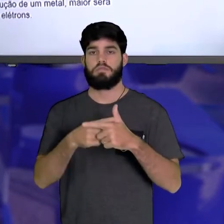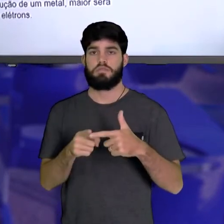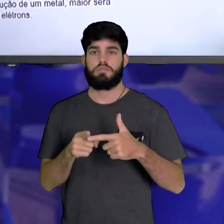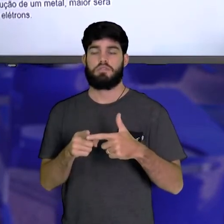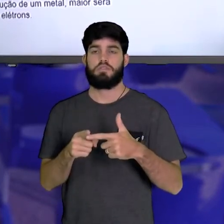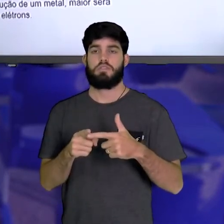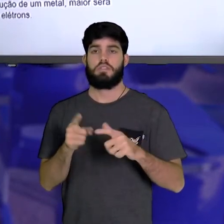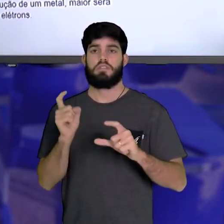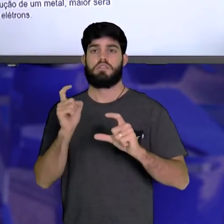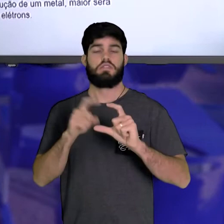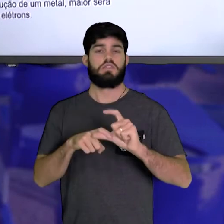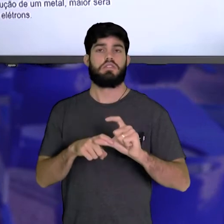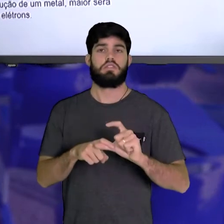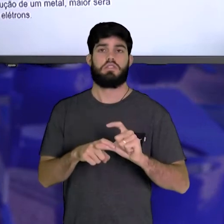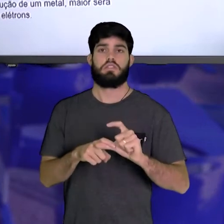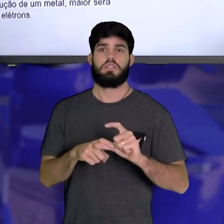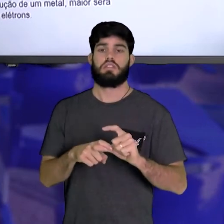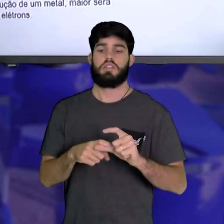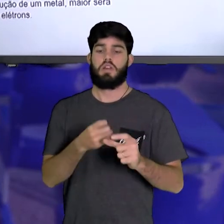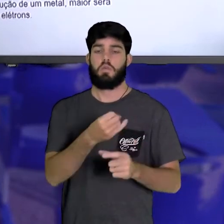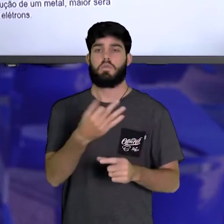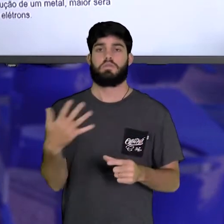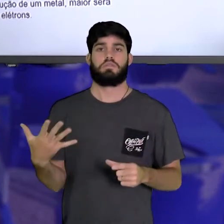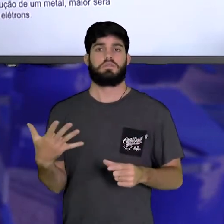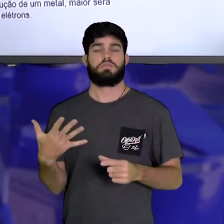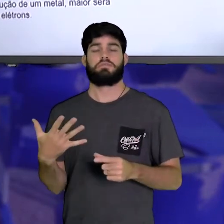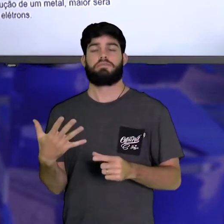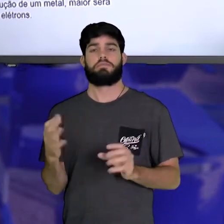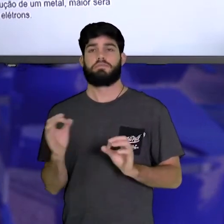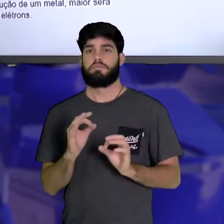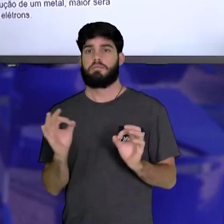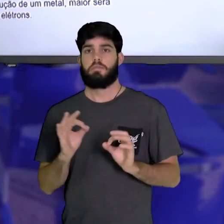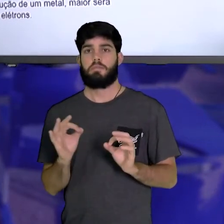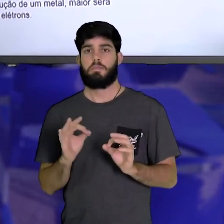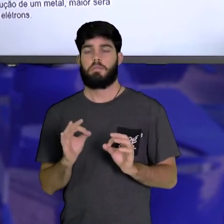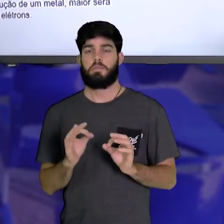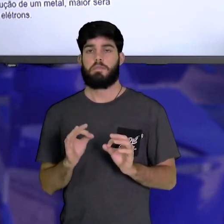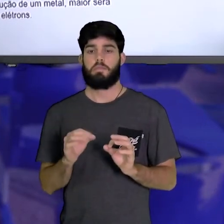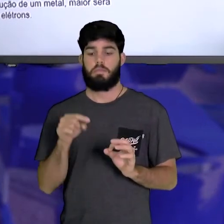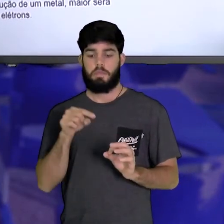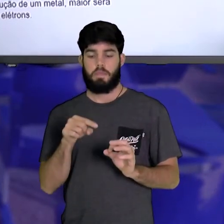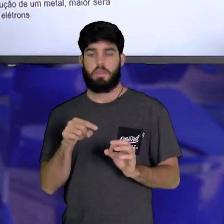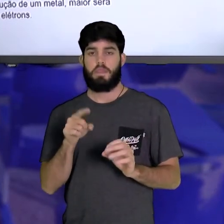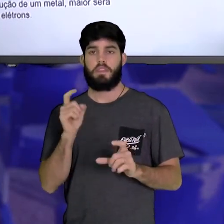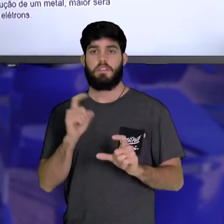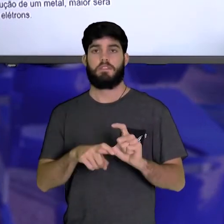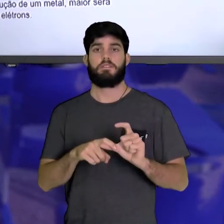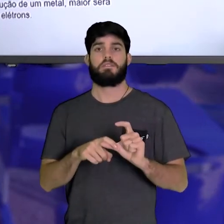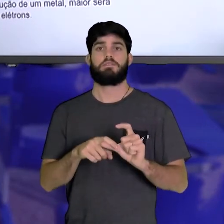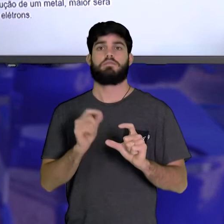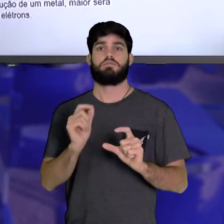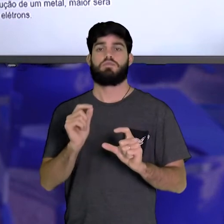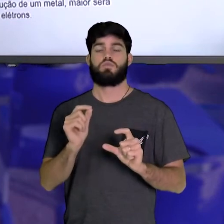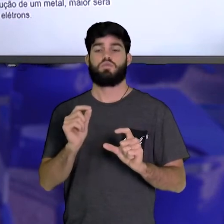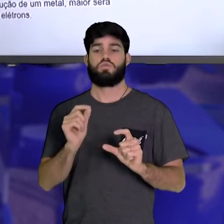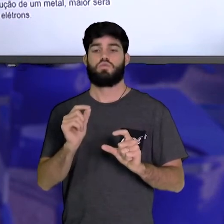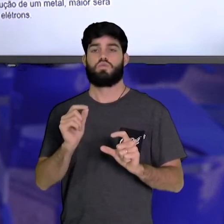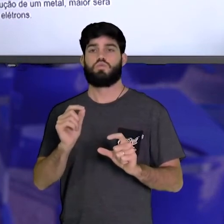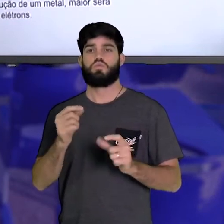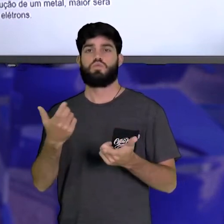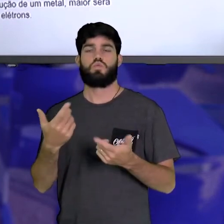depende da quantidade de matéria, voltagem depende do elemento